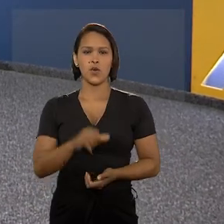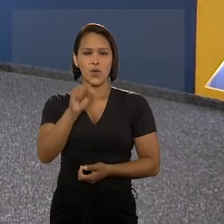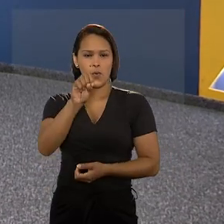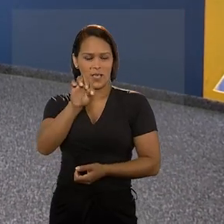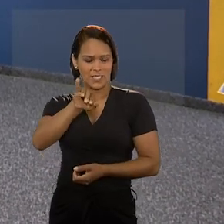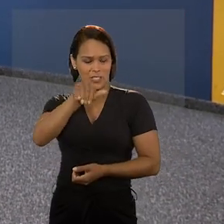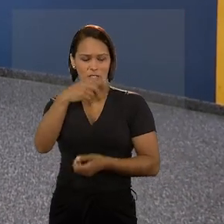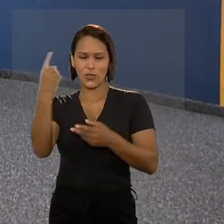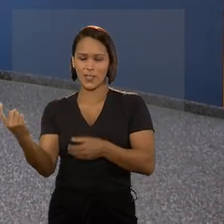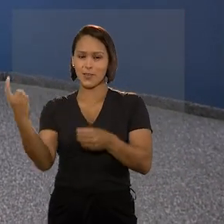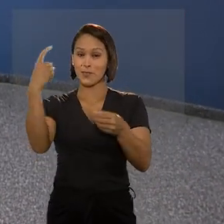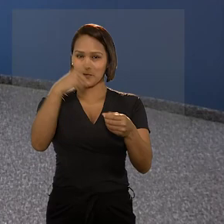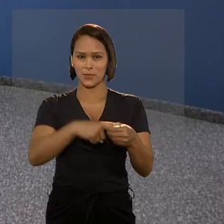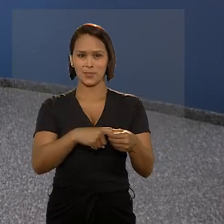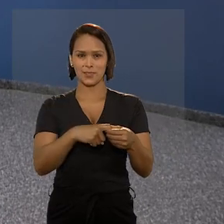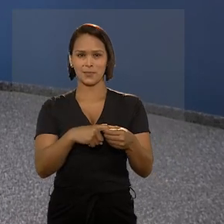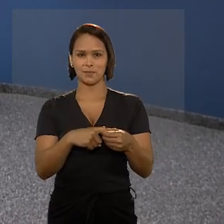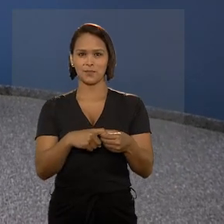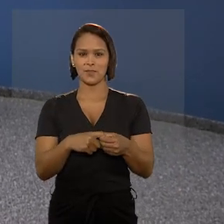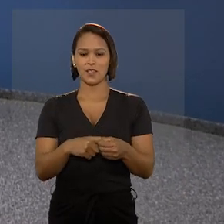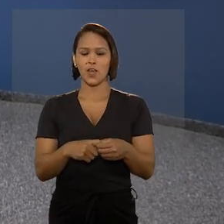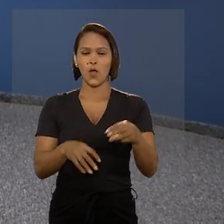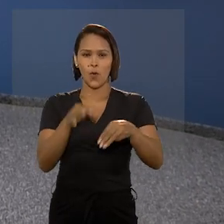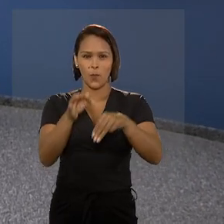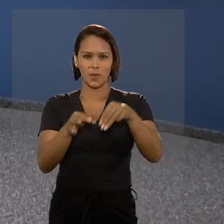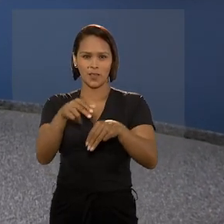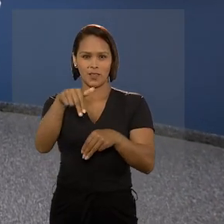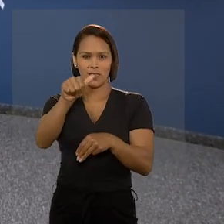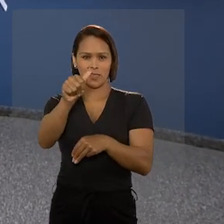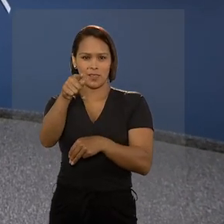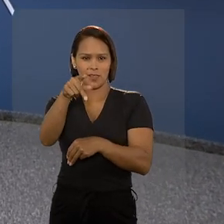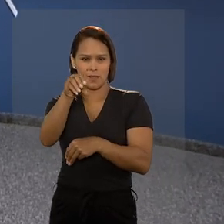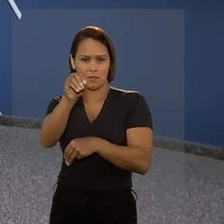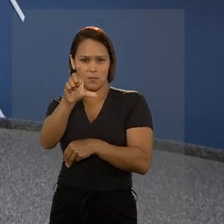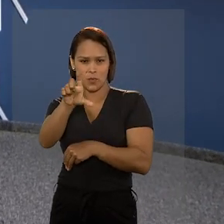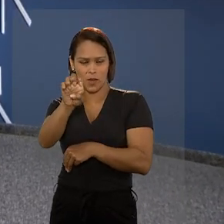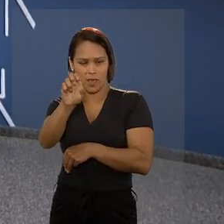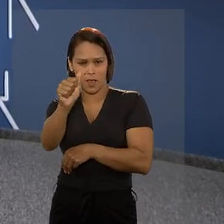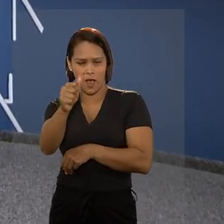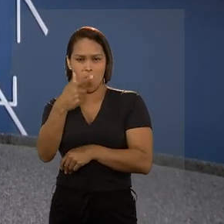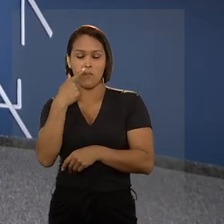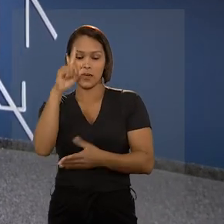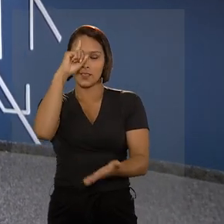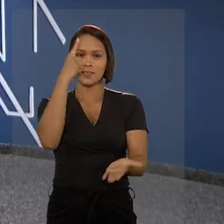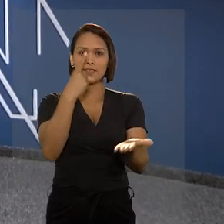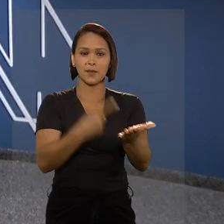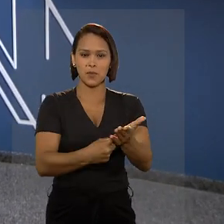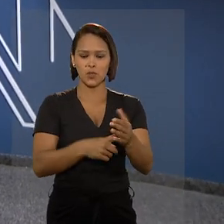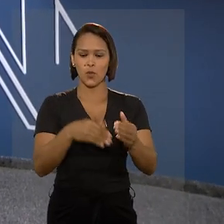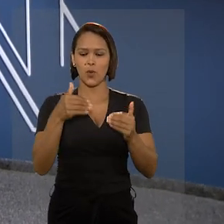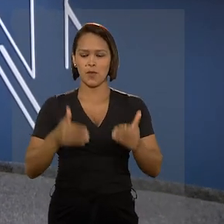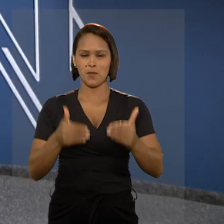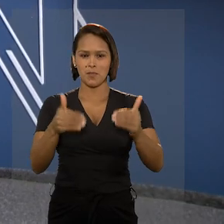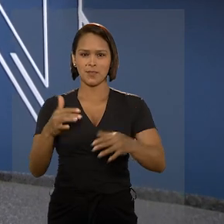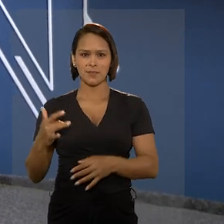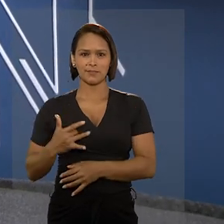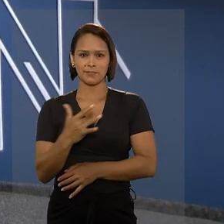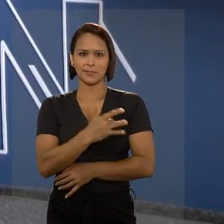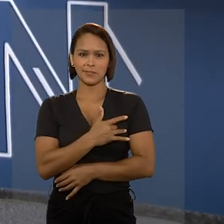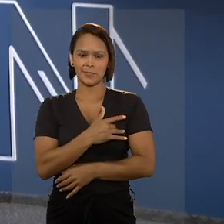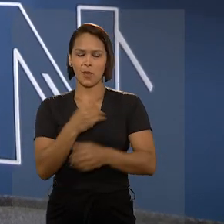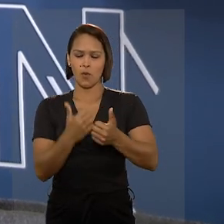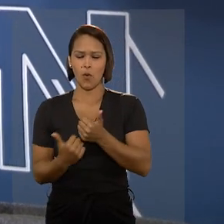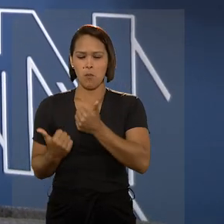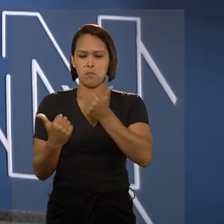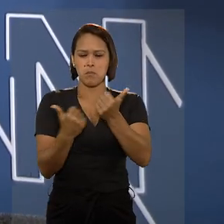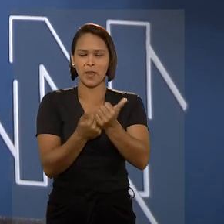O STJ Notícias está de volta. O ministro Napoleão Nunes Maia Filho determinou que o Ministério da